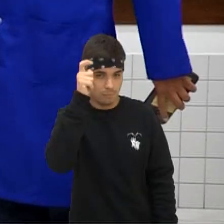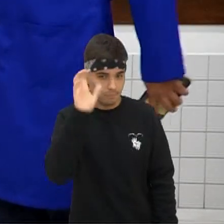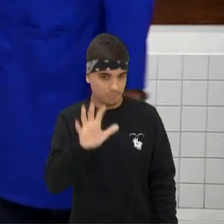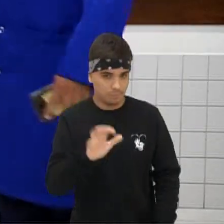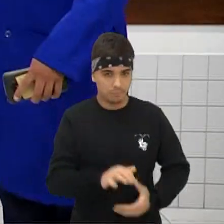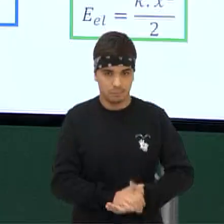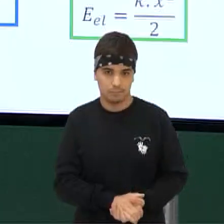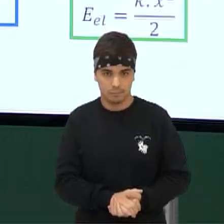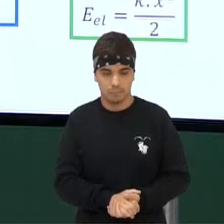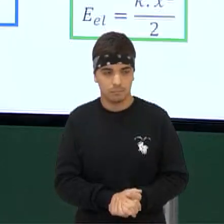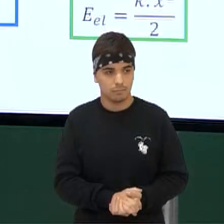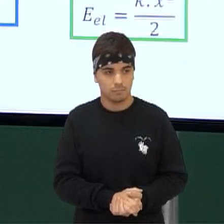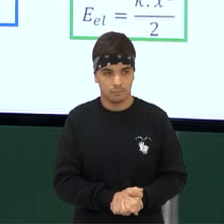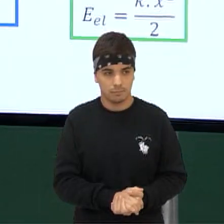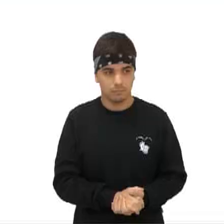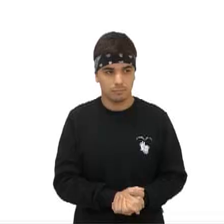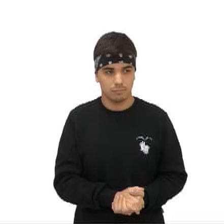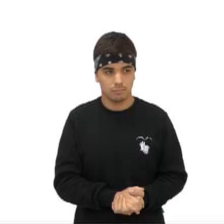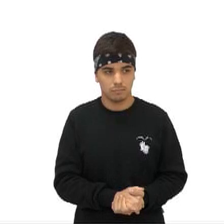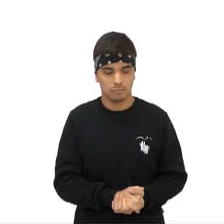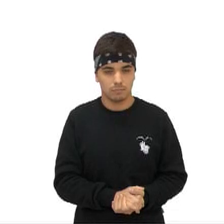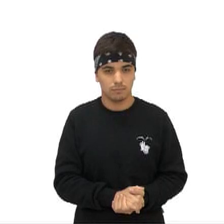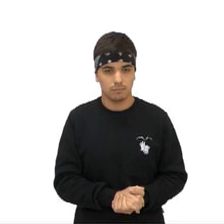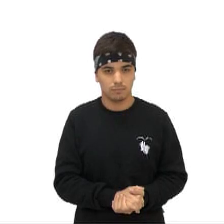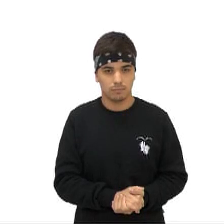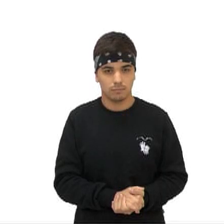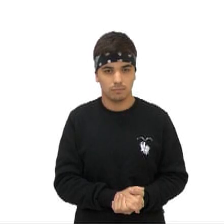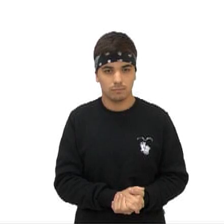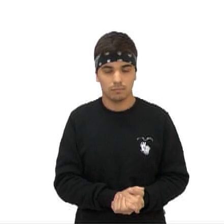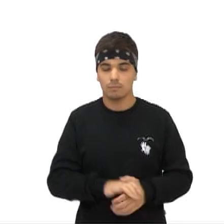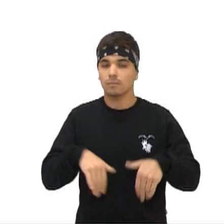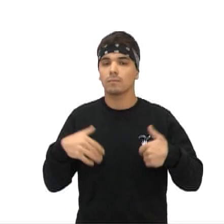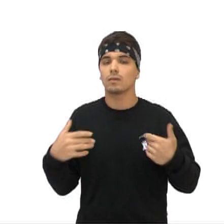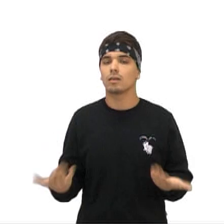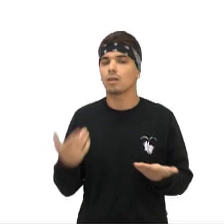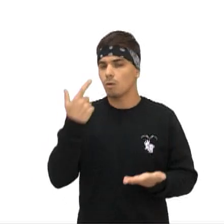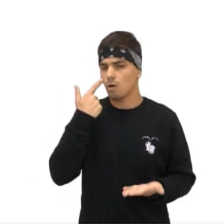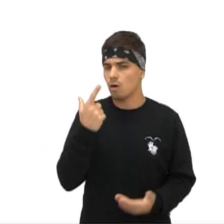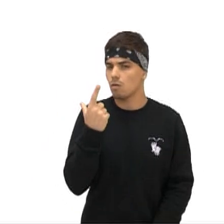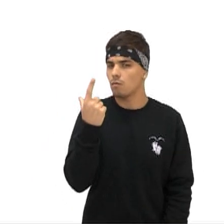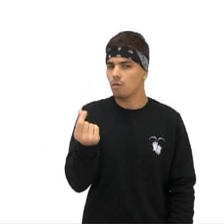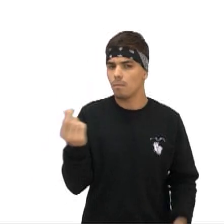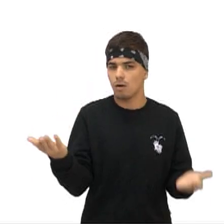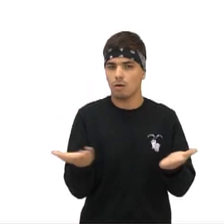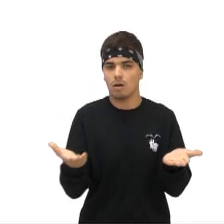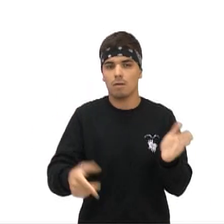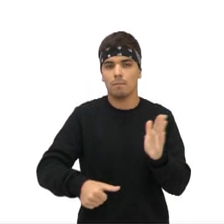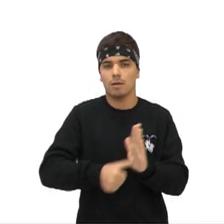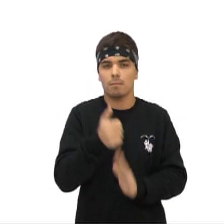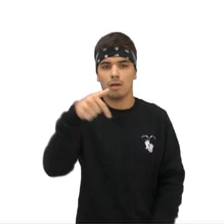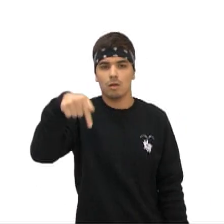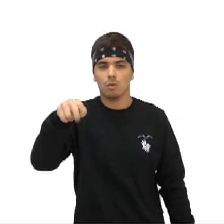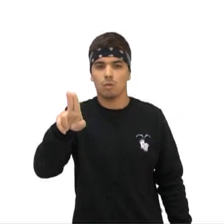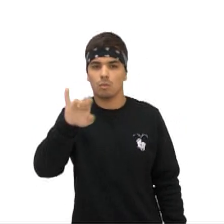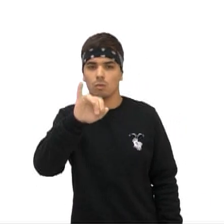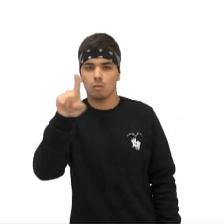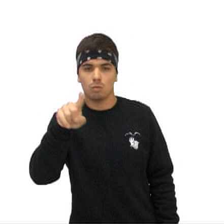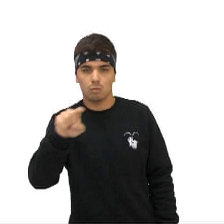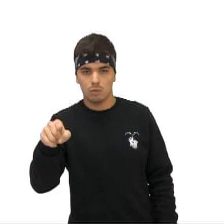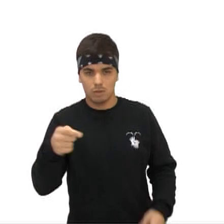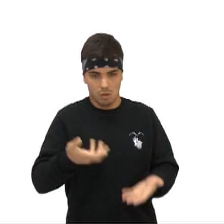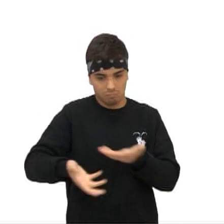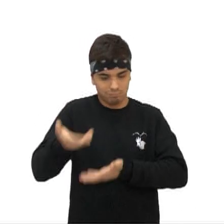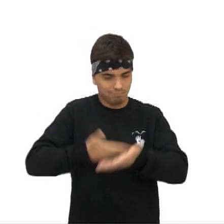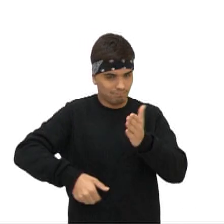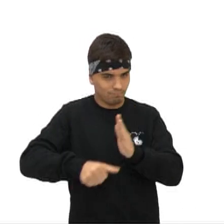aqui, correto? Vamos lá, manda bala Pessoal, então vamos lá para o nosso primeiro quiz então a nossa primeira interação